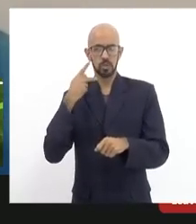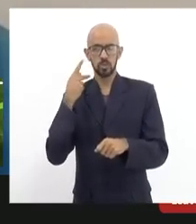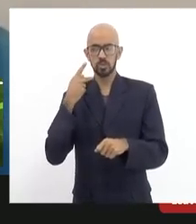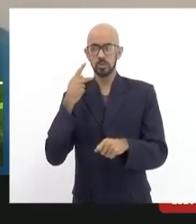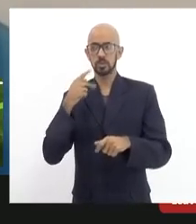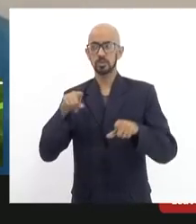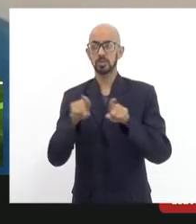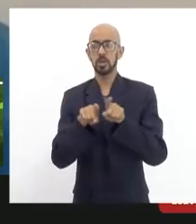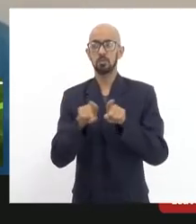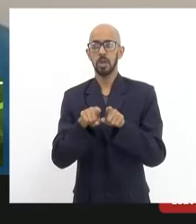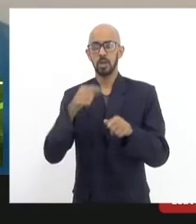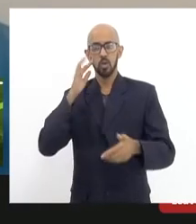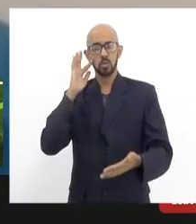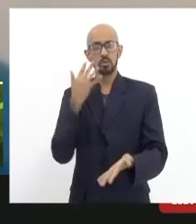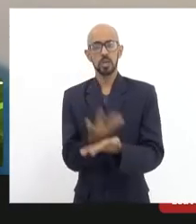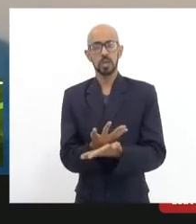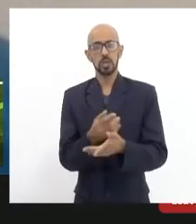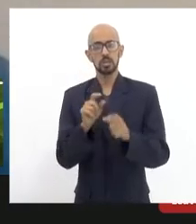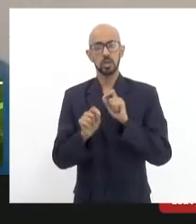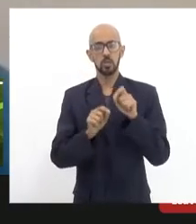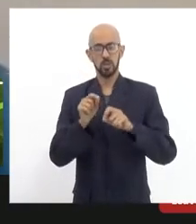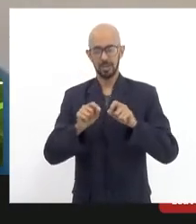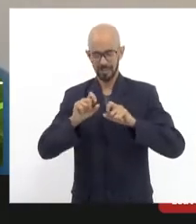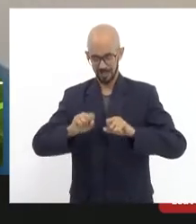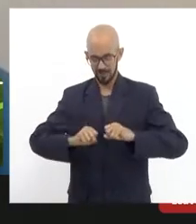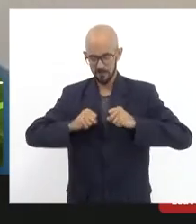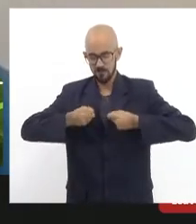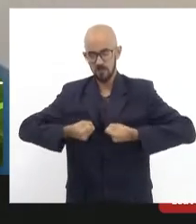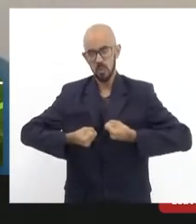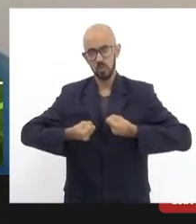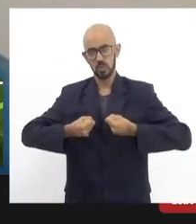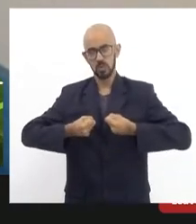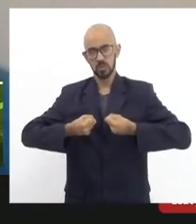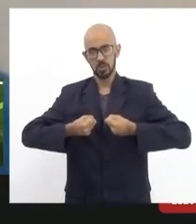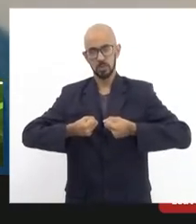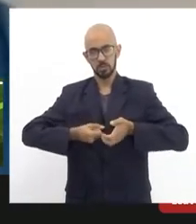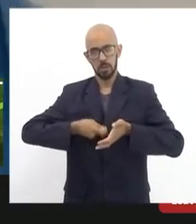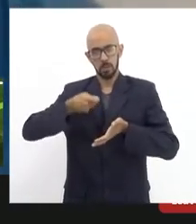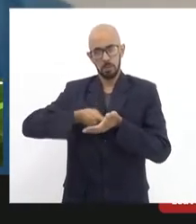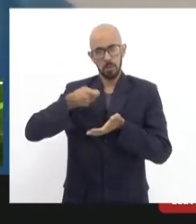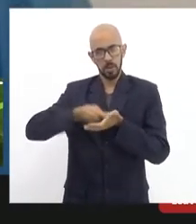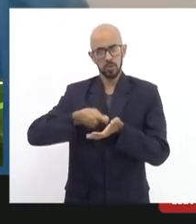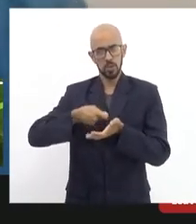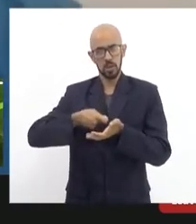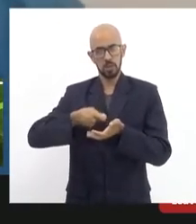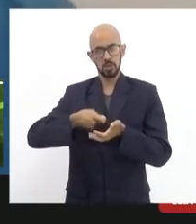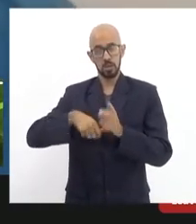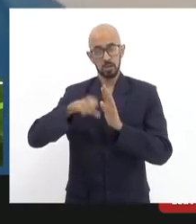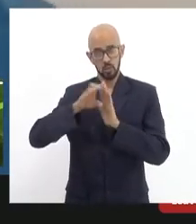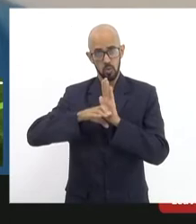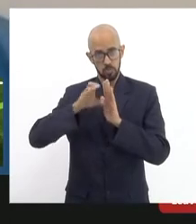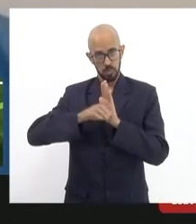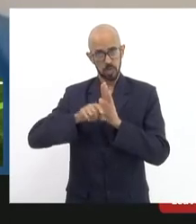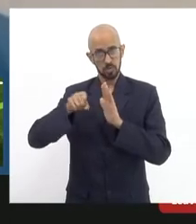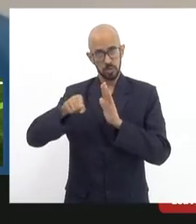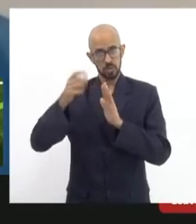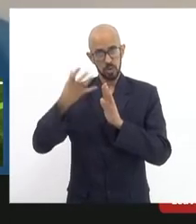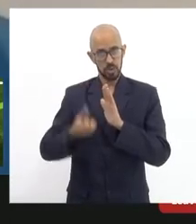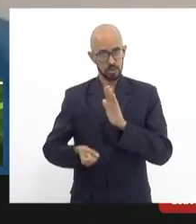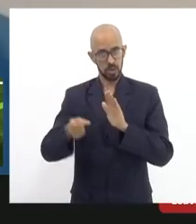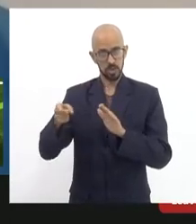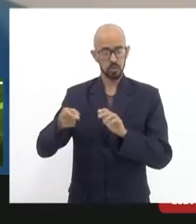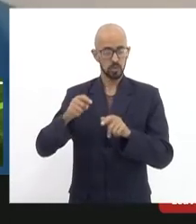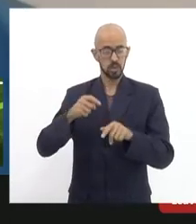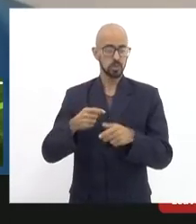com certeza a força de pressão entre aspas para que esse comando finalmente seja cumprido e que a gente atenda a